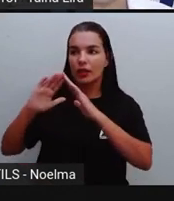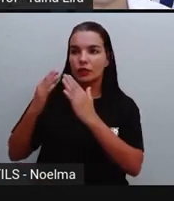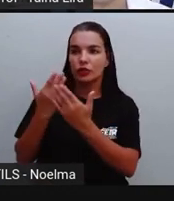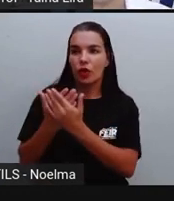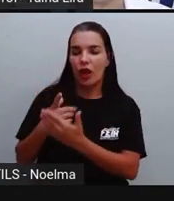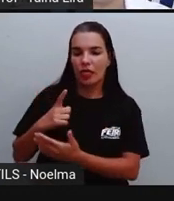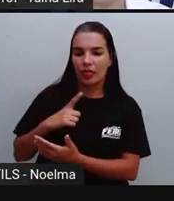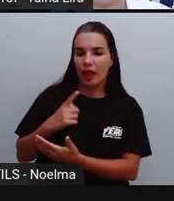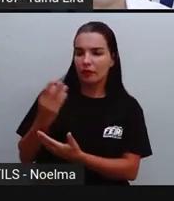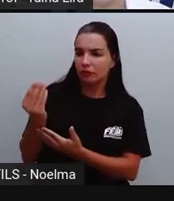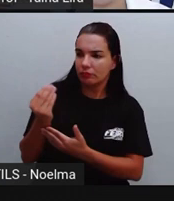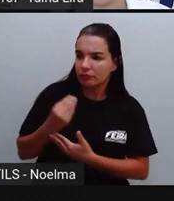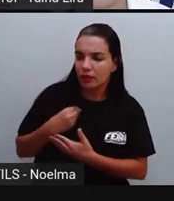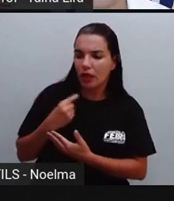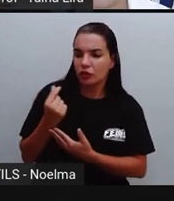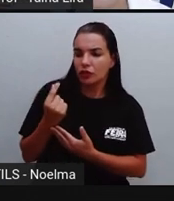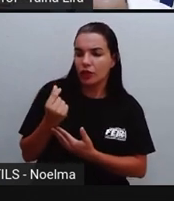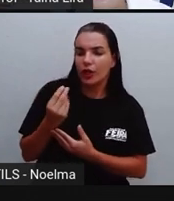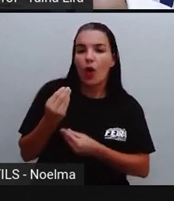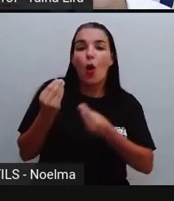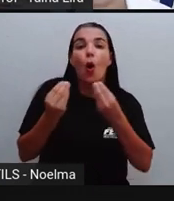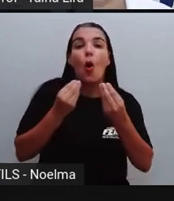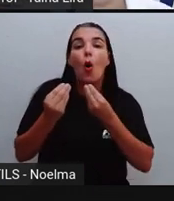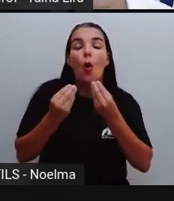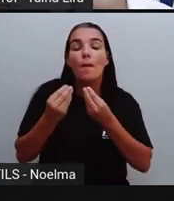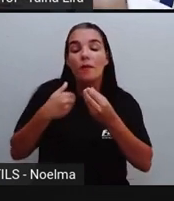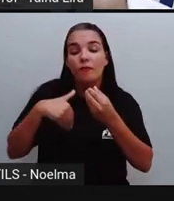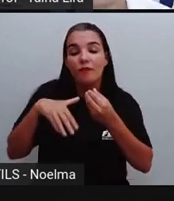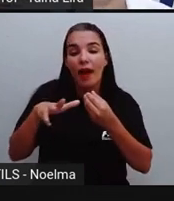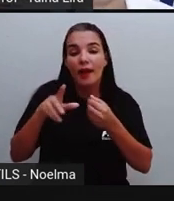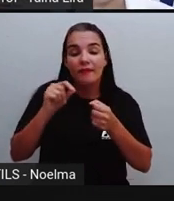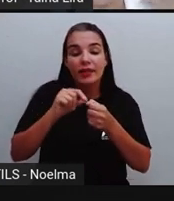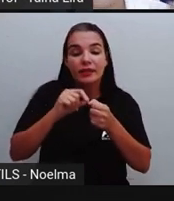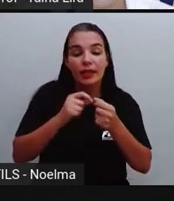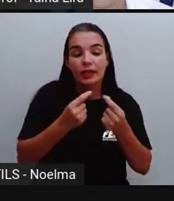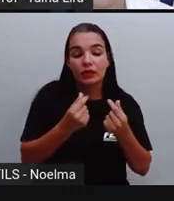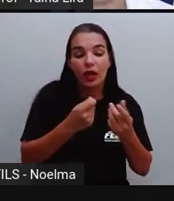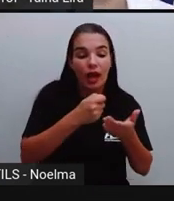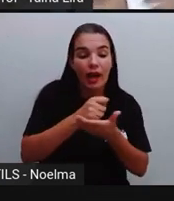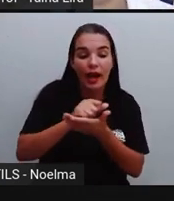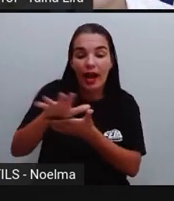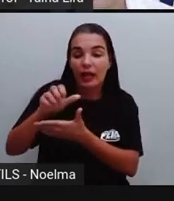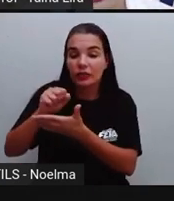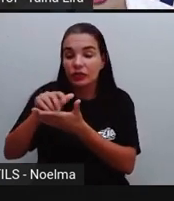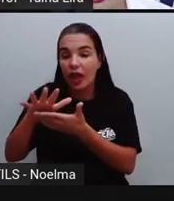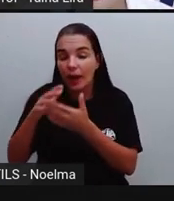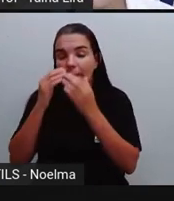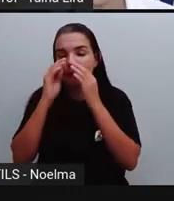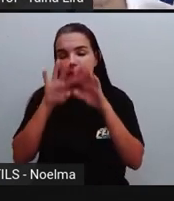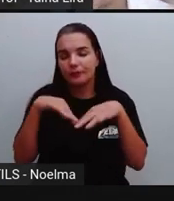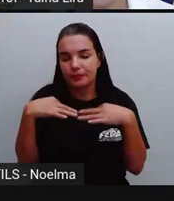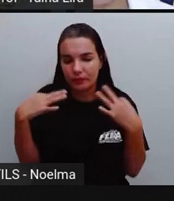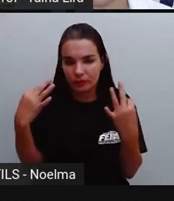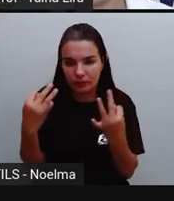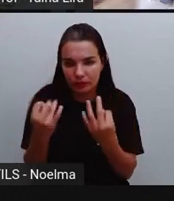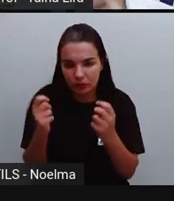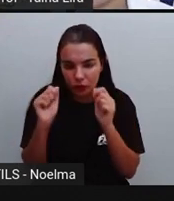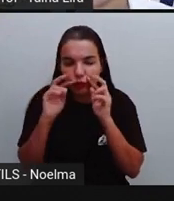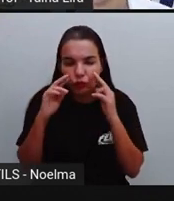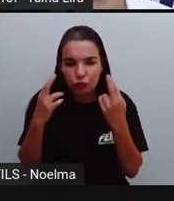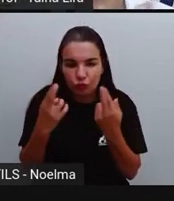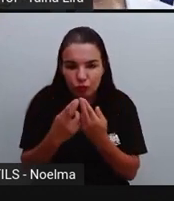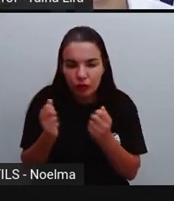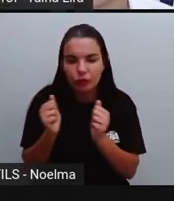precisa ver onde que vai ser aplicada. Então, o conselho vai ajudar e vai todo mundo se reunir E ver o que é que é mais